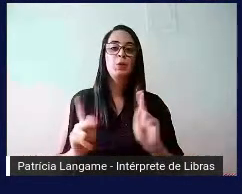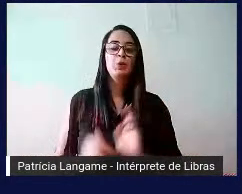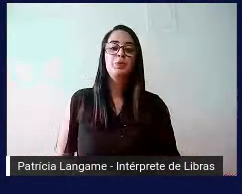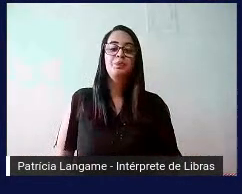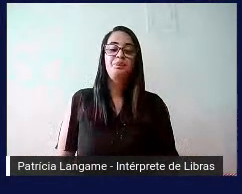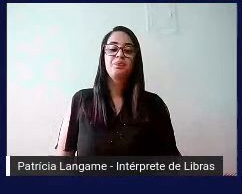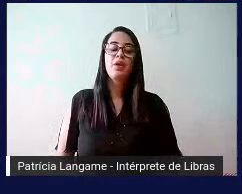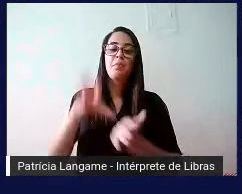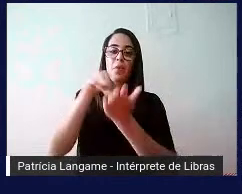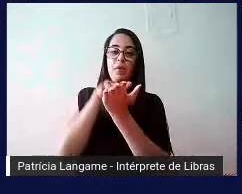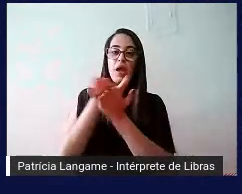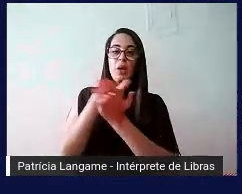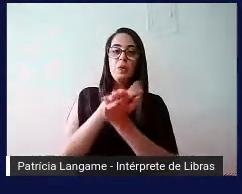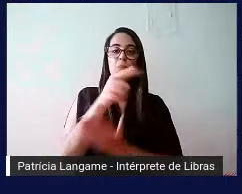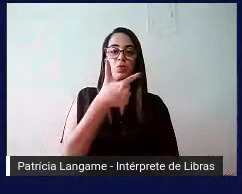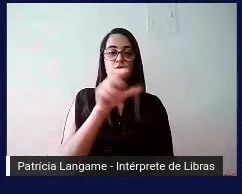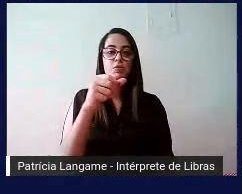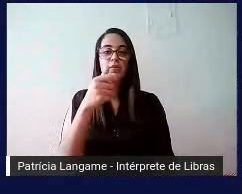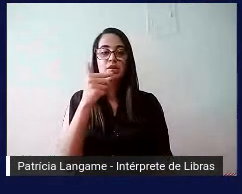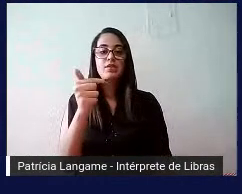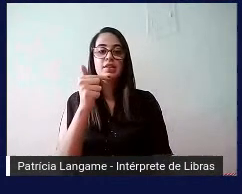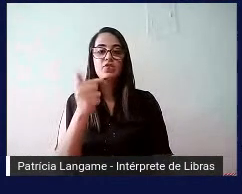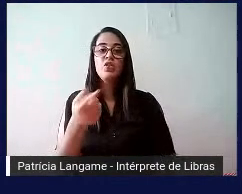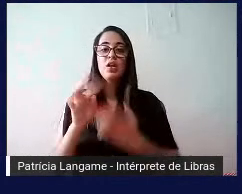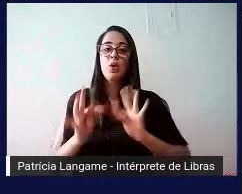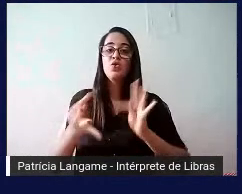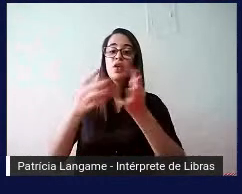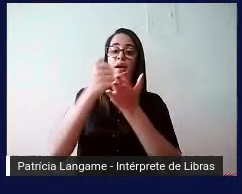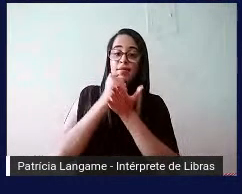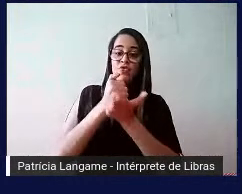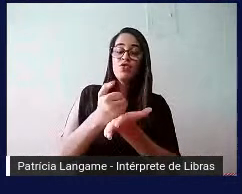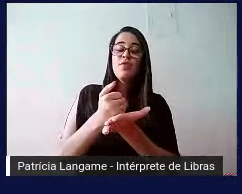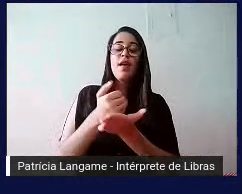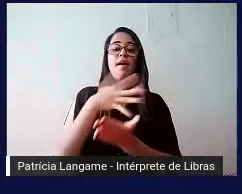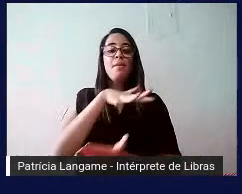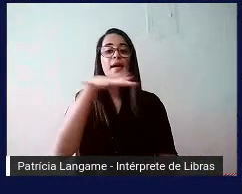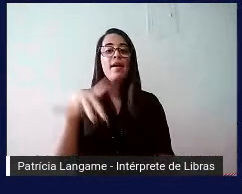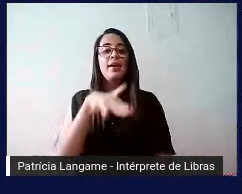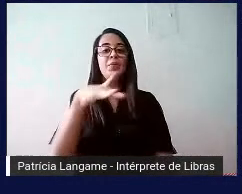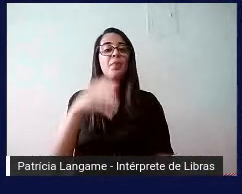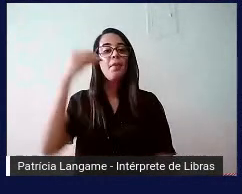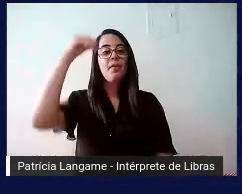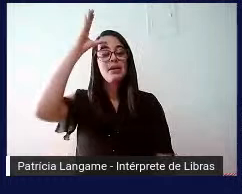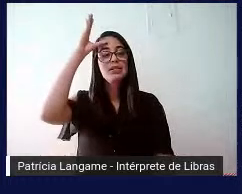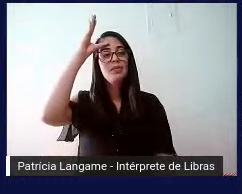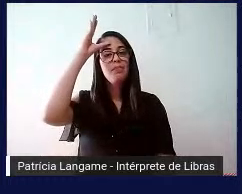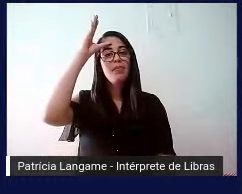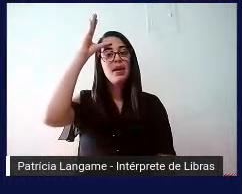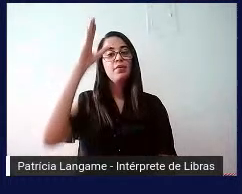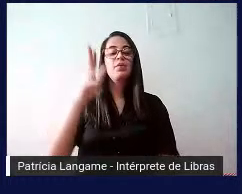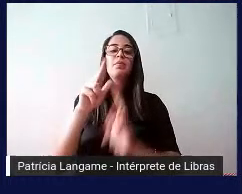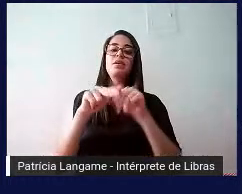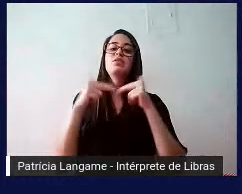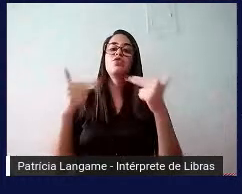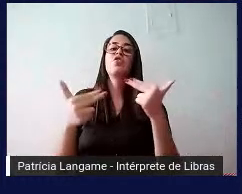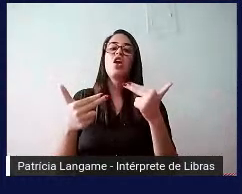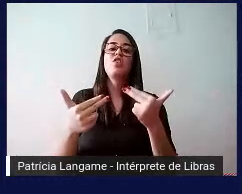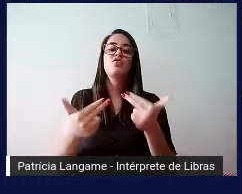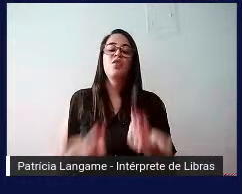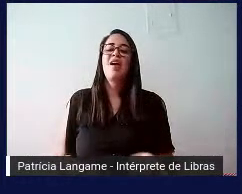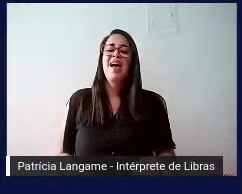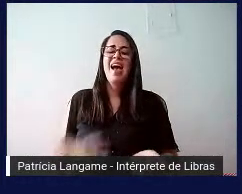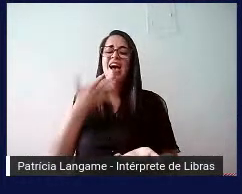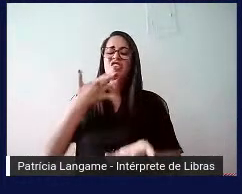publicada em 2007. Tecnologia assistiva é uma área do conhecimento e, por isso, a gente não fica falando as